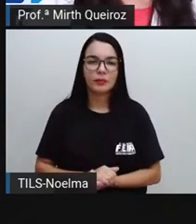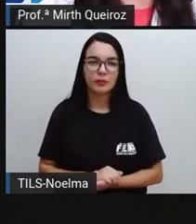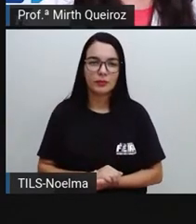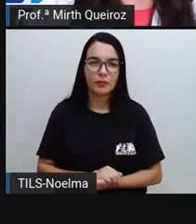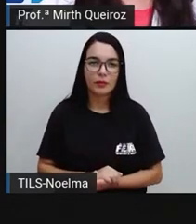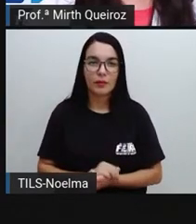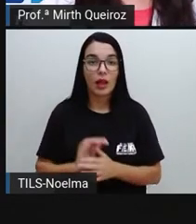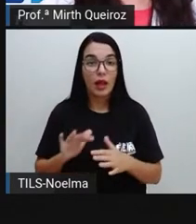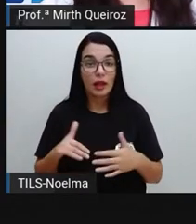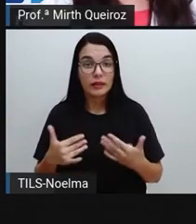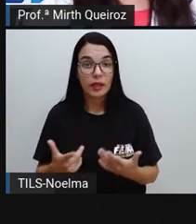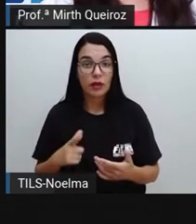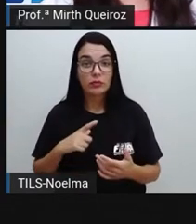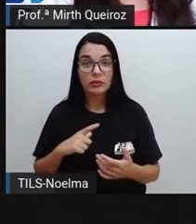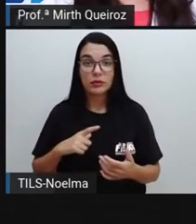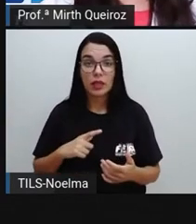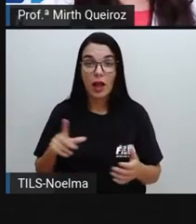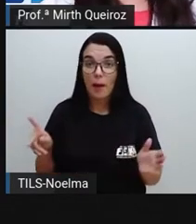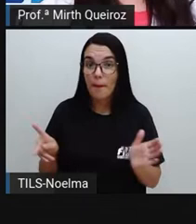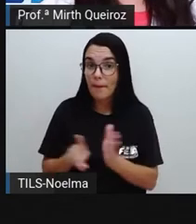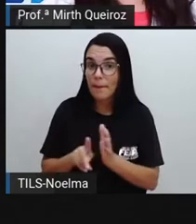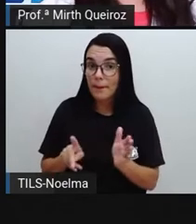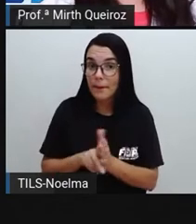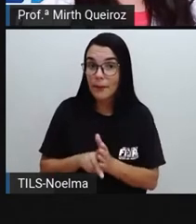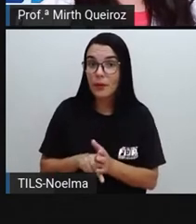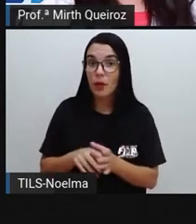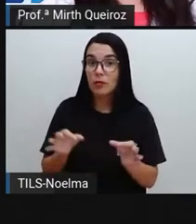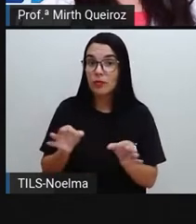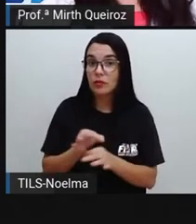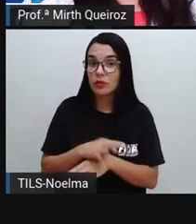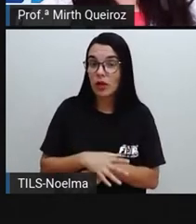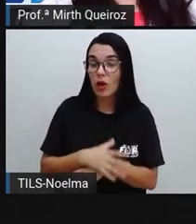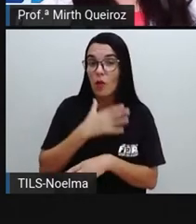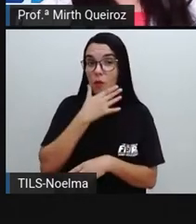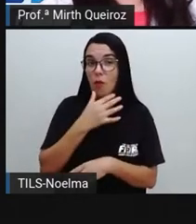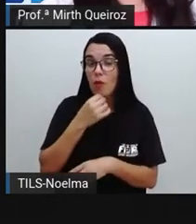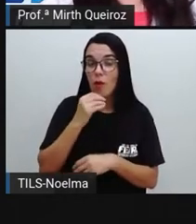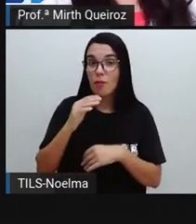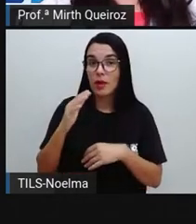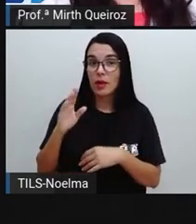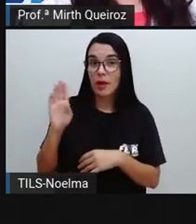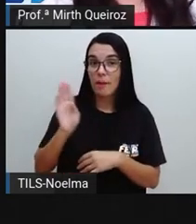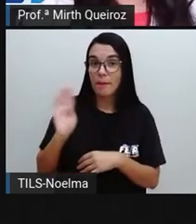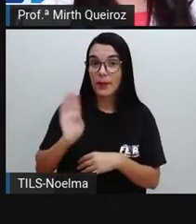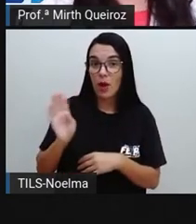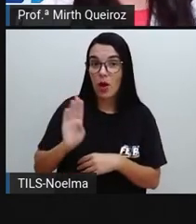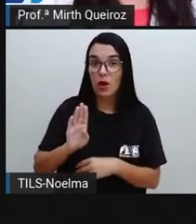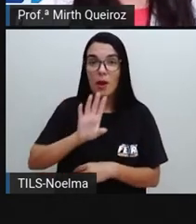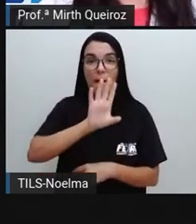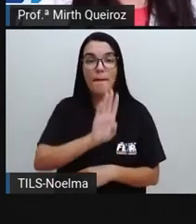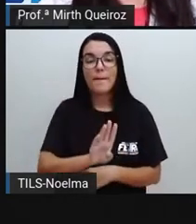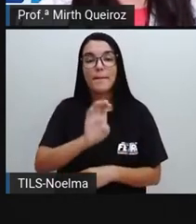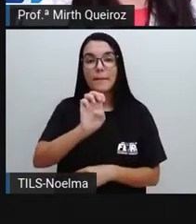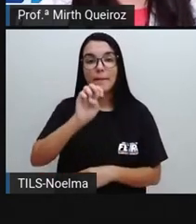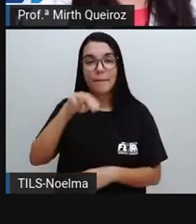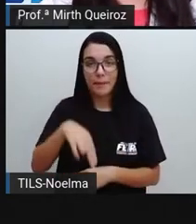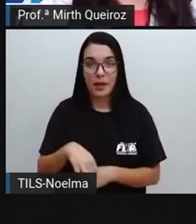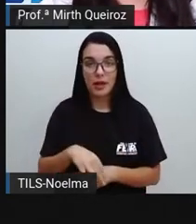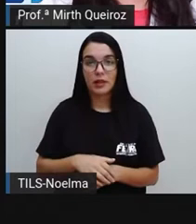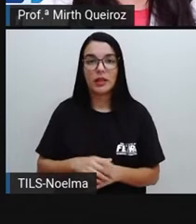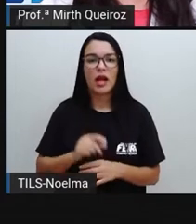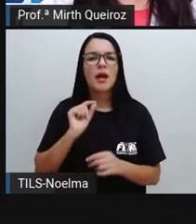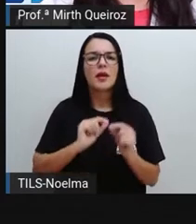Essas são parte das conclusões do biólogo Ben Garou, que